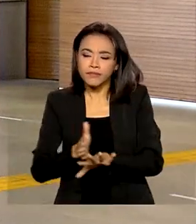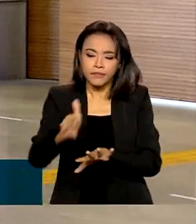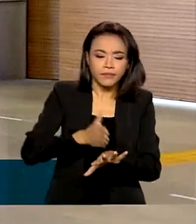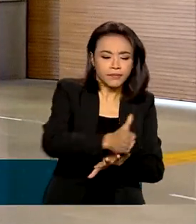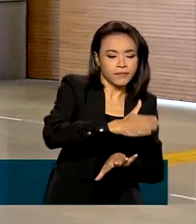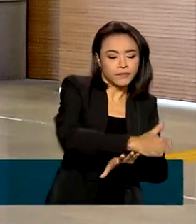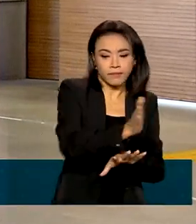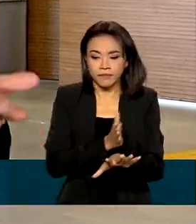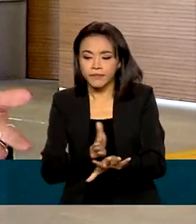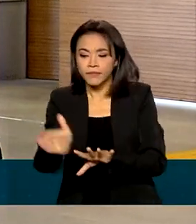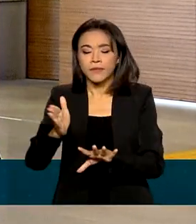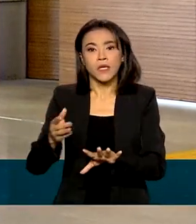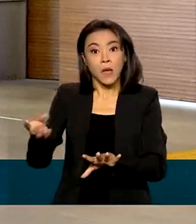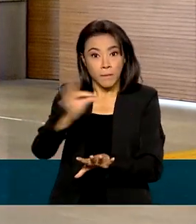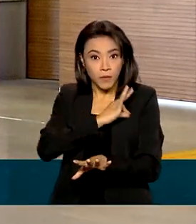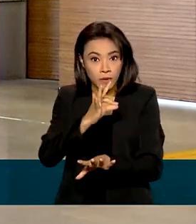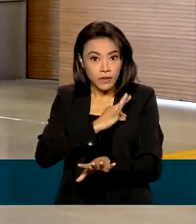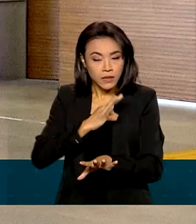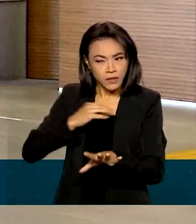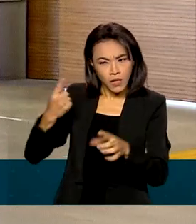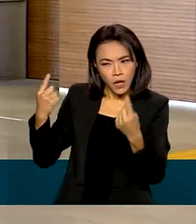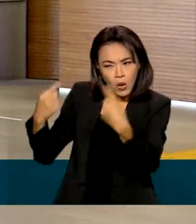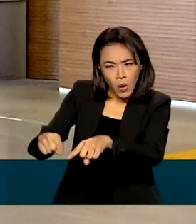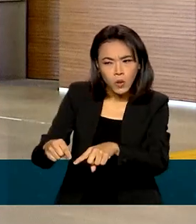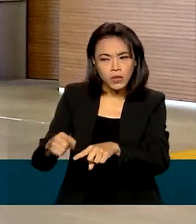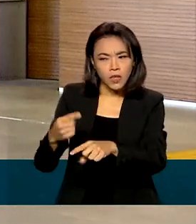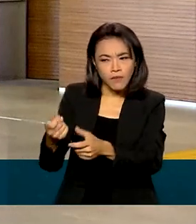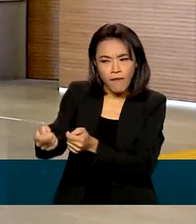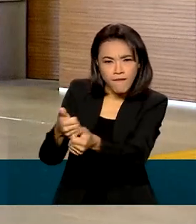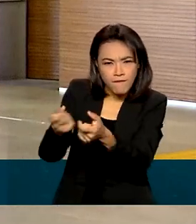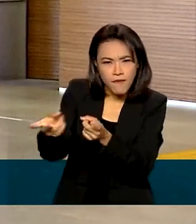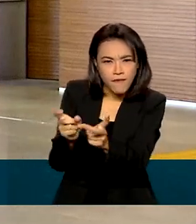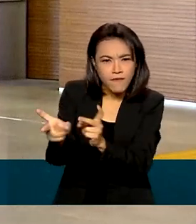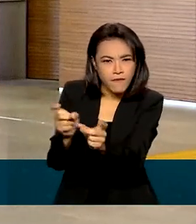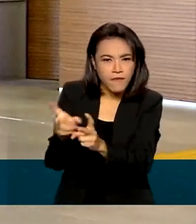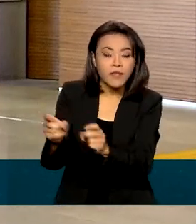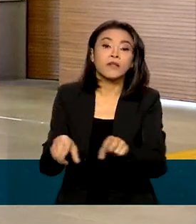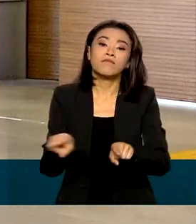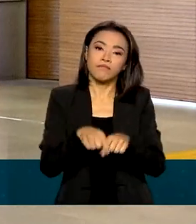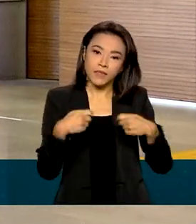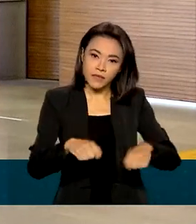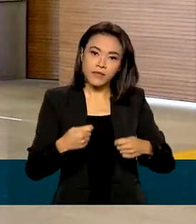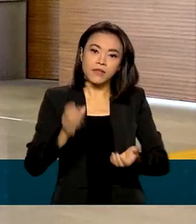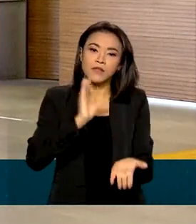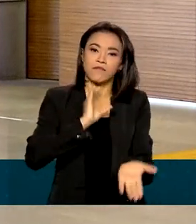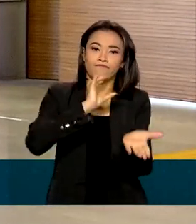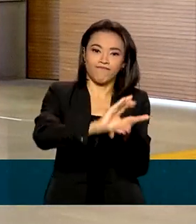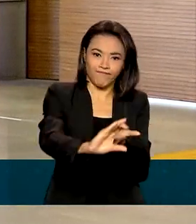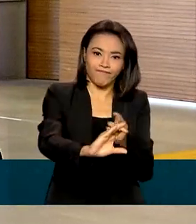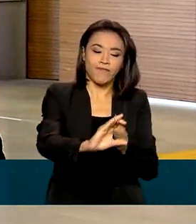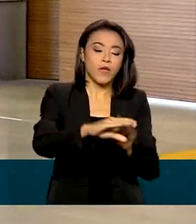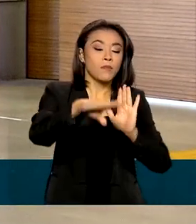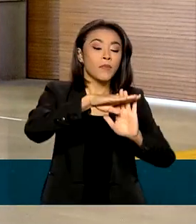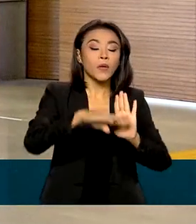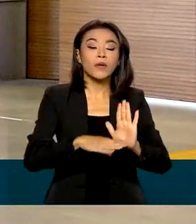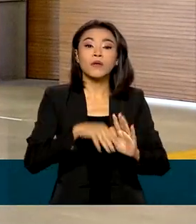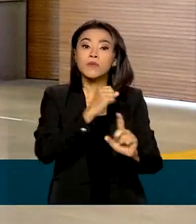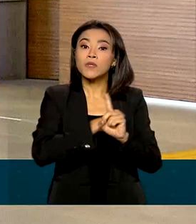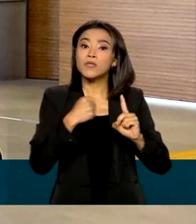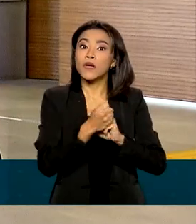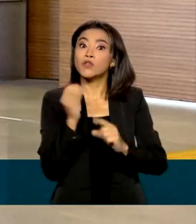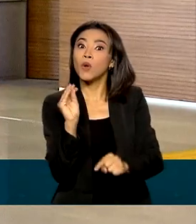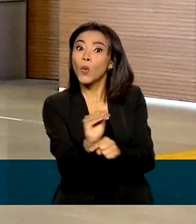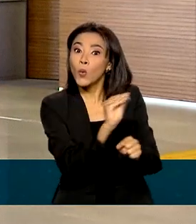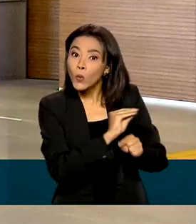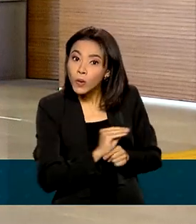ação policial de repressão ao tráfico e também é preciso investir em programas sociais de proteção aos jovens.